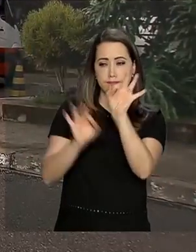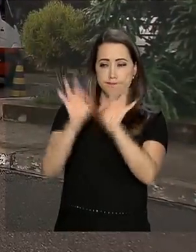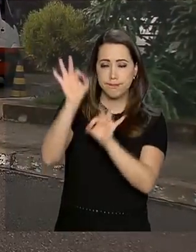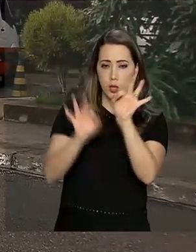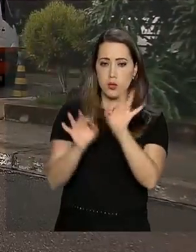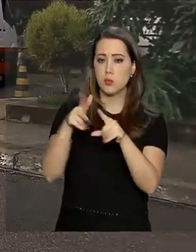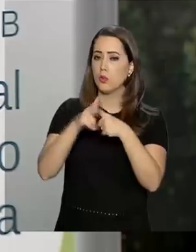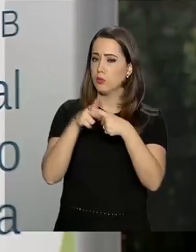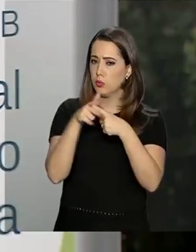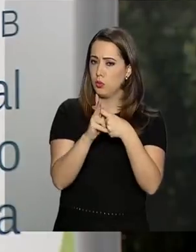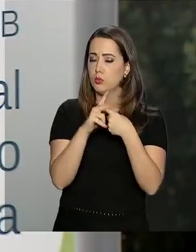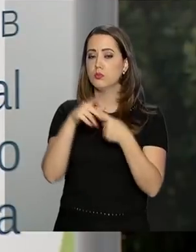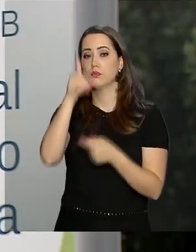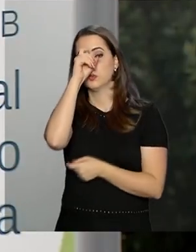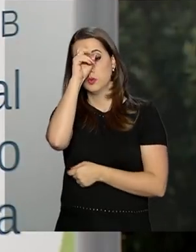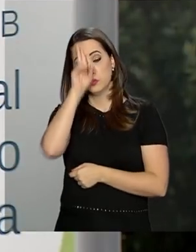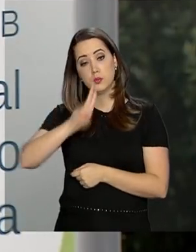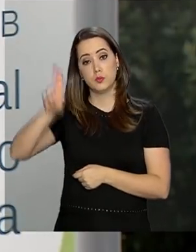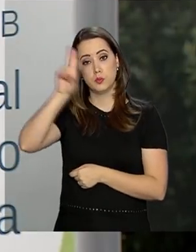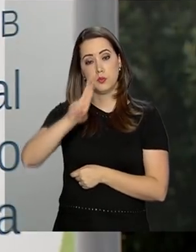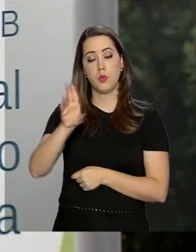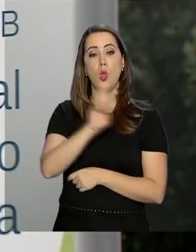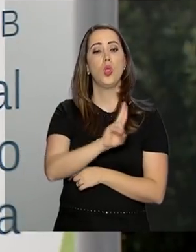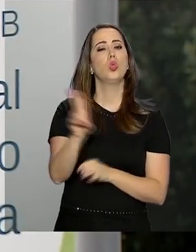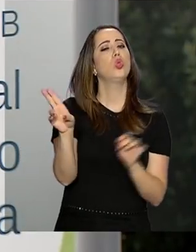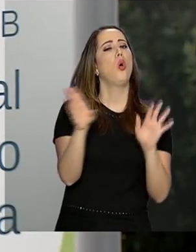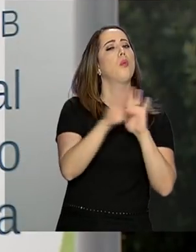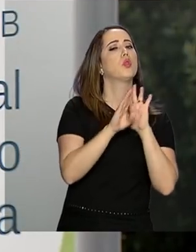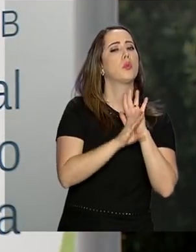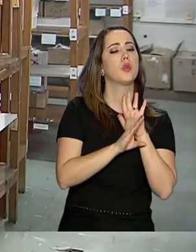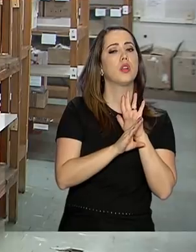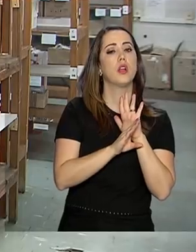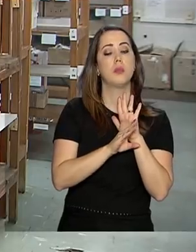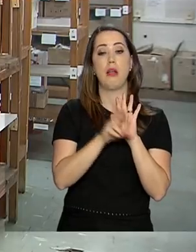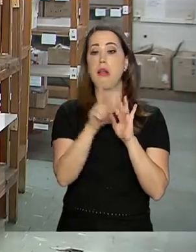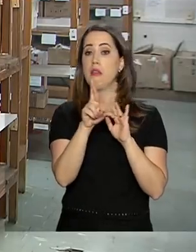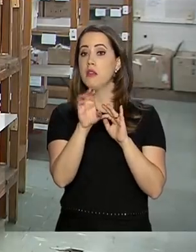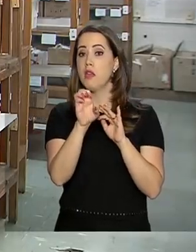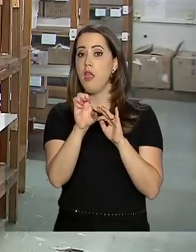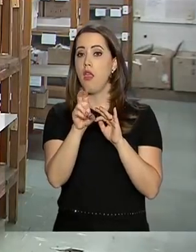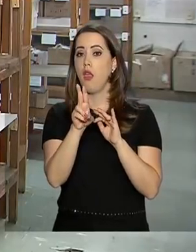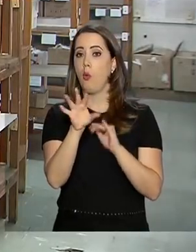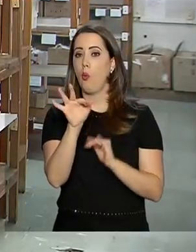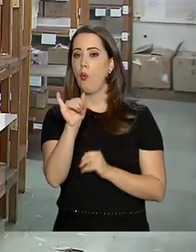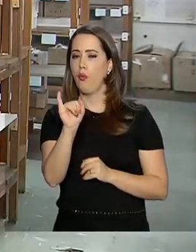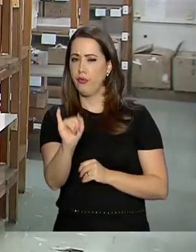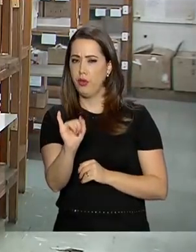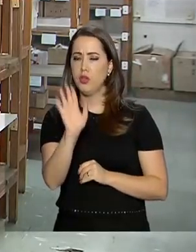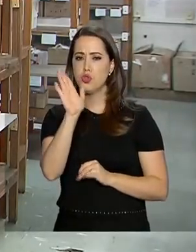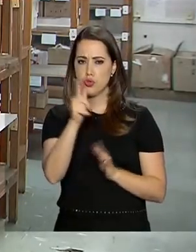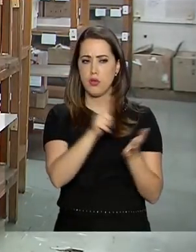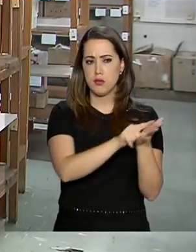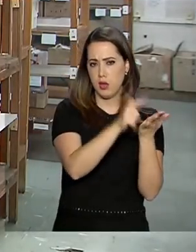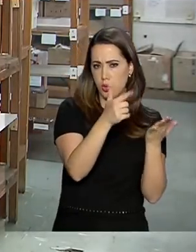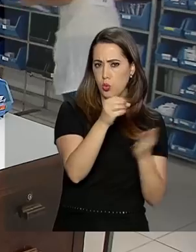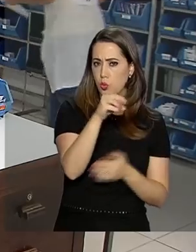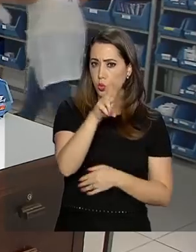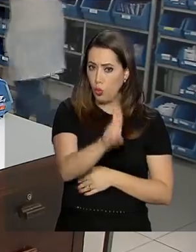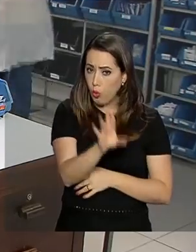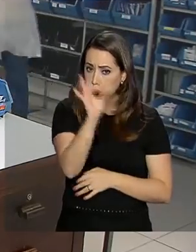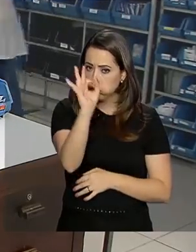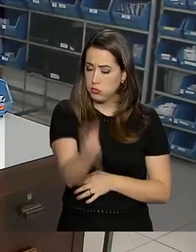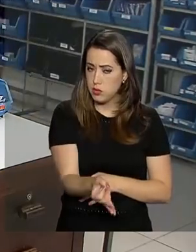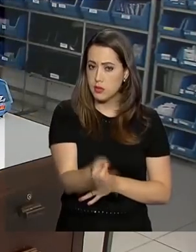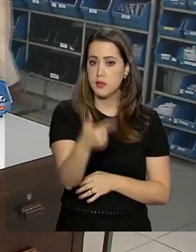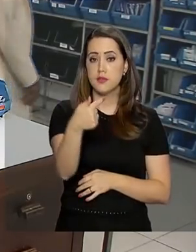Hospitais Universitários Federais, o REUF. A dotação foi publicada no Diário Oficial da União, sendo 79 milhões